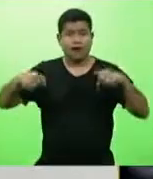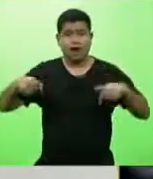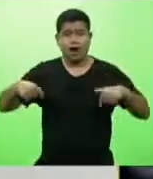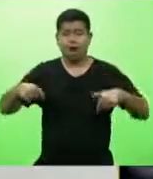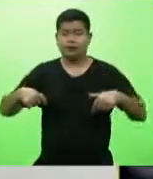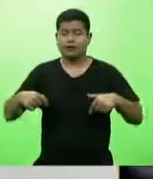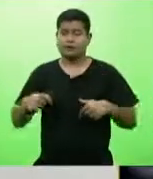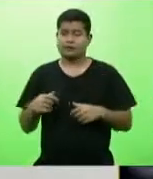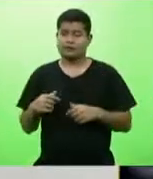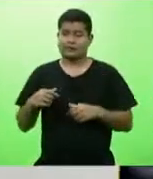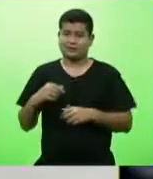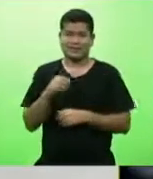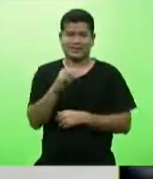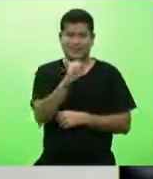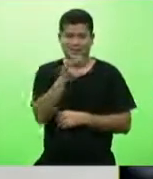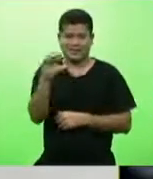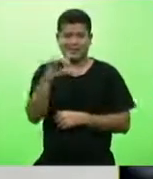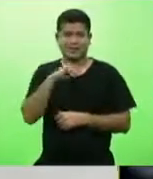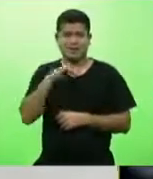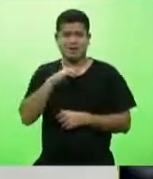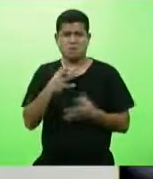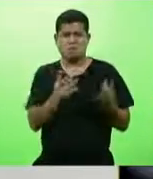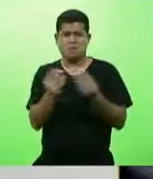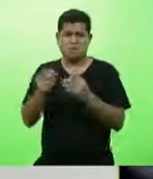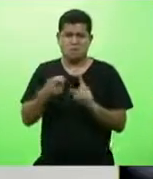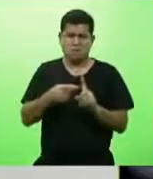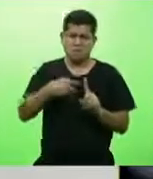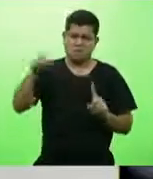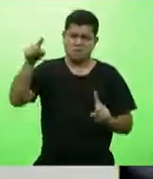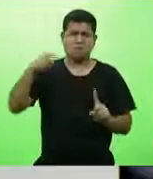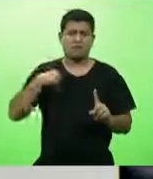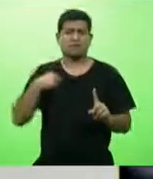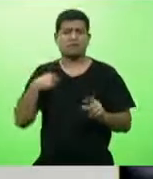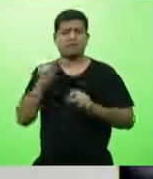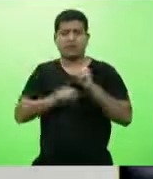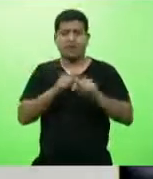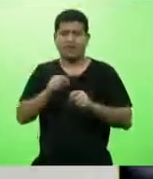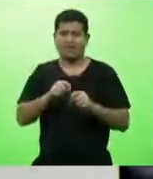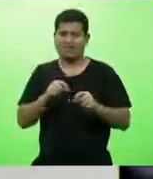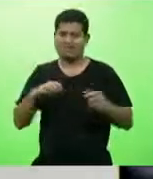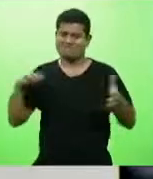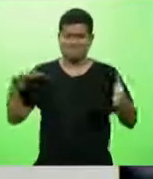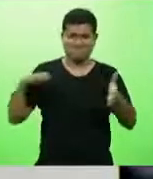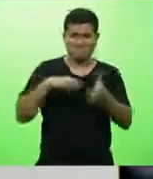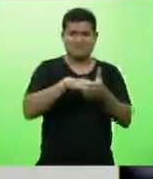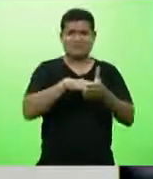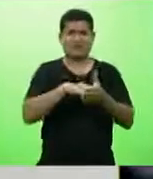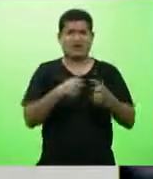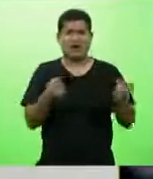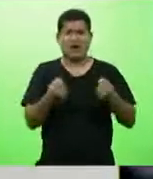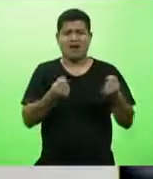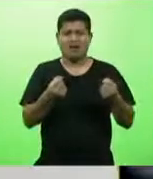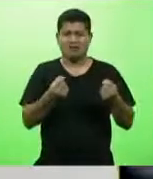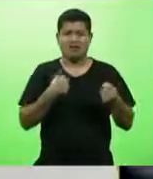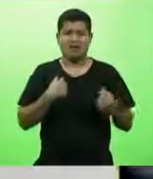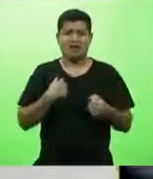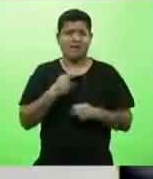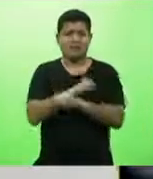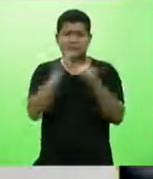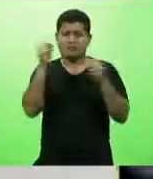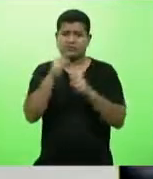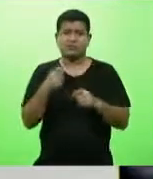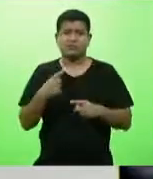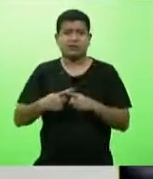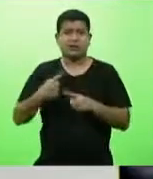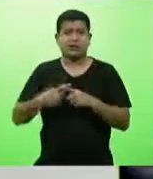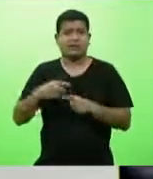rodovias é um absurdo, por falta de prudência, a maioria